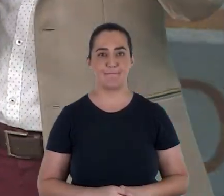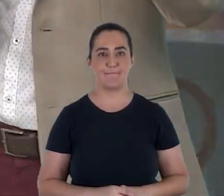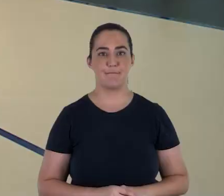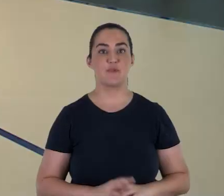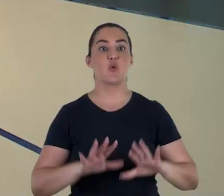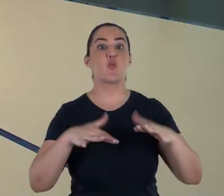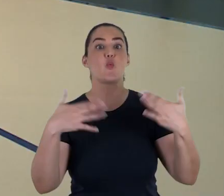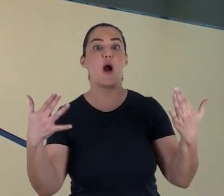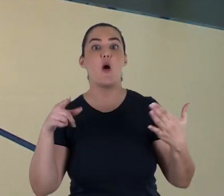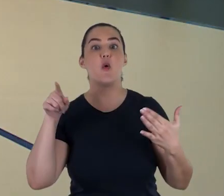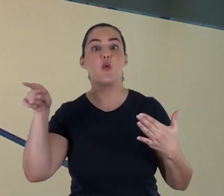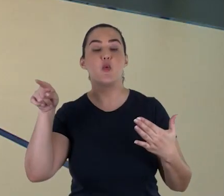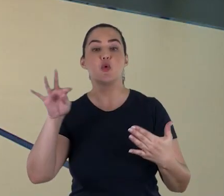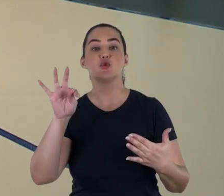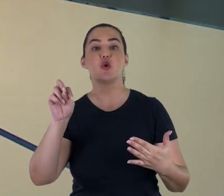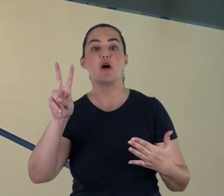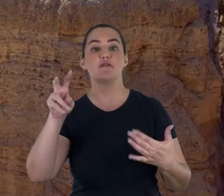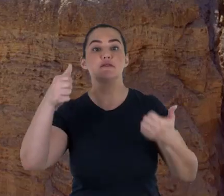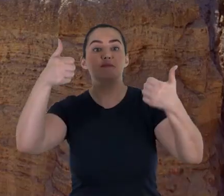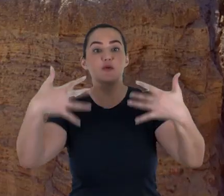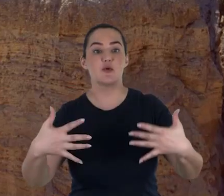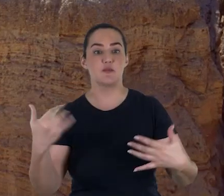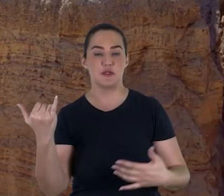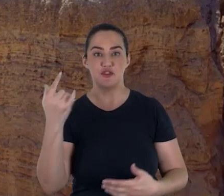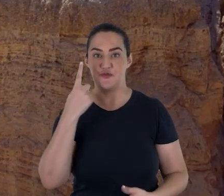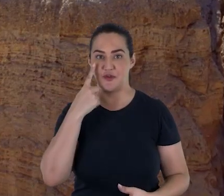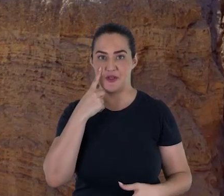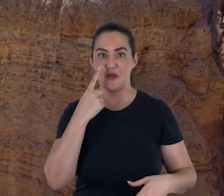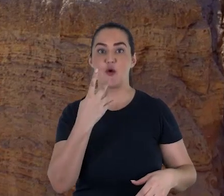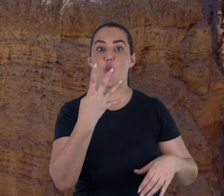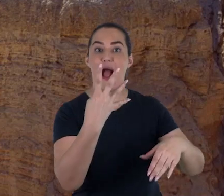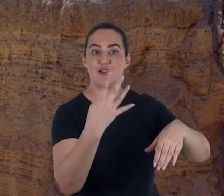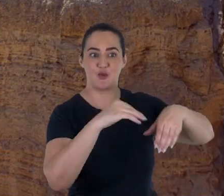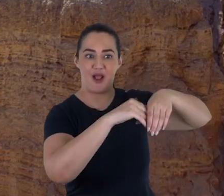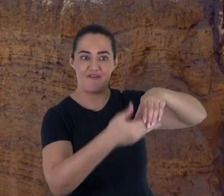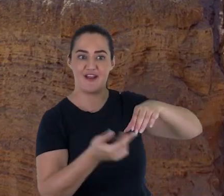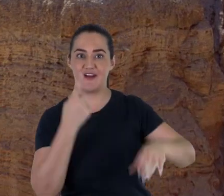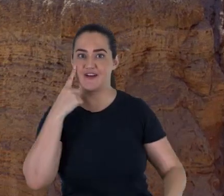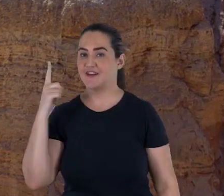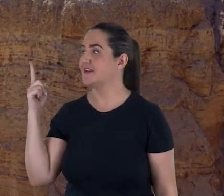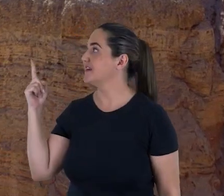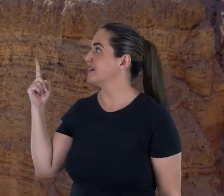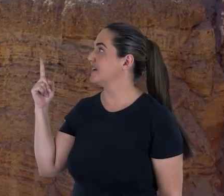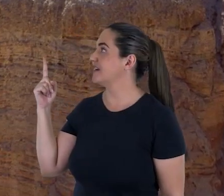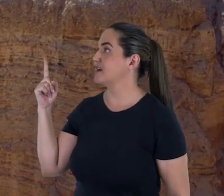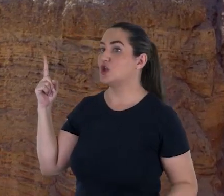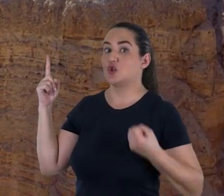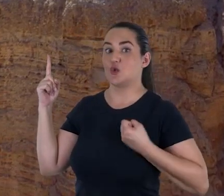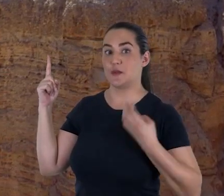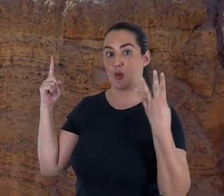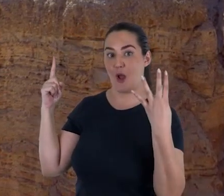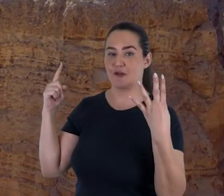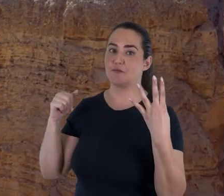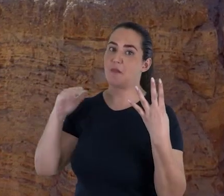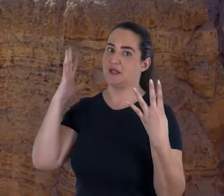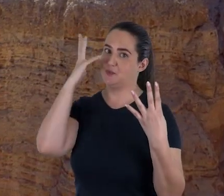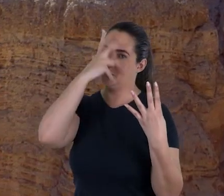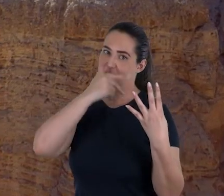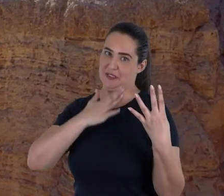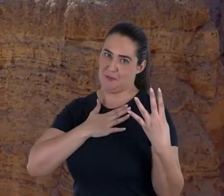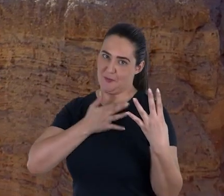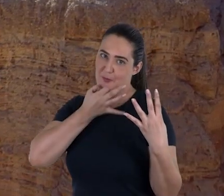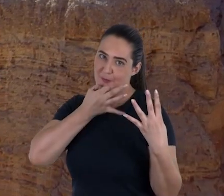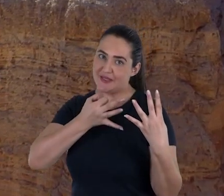qual foi o destaque que Emmanuel Tov nos deu. Essa aqui é a caverna de número quatro. Aliás, para mim, a mais